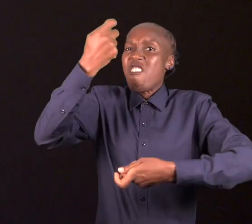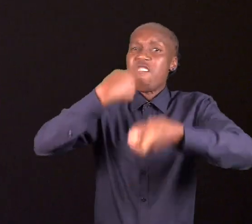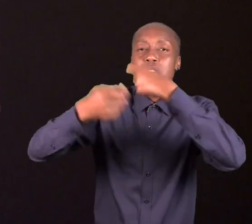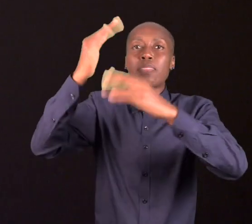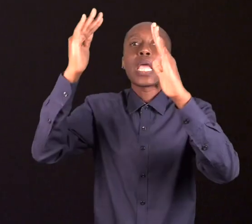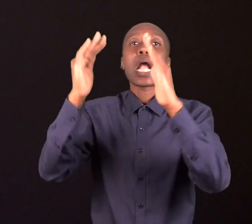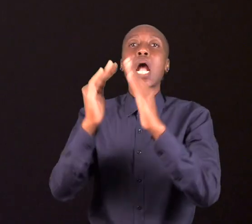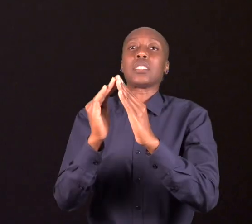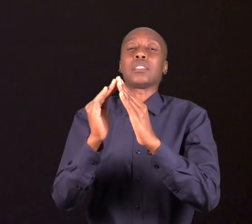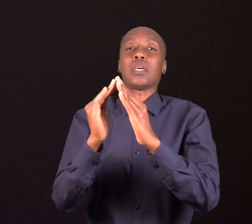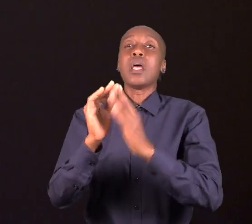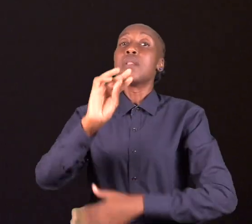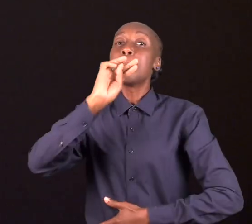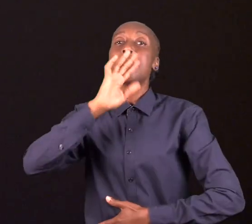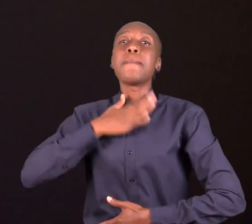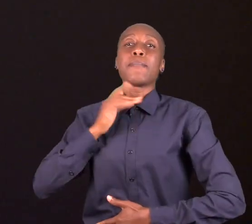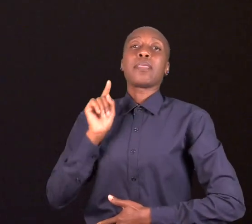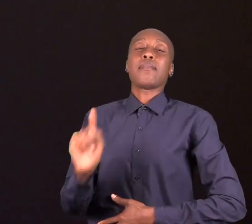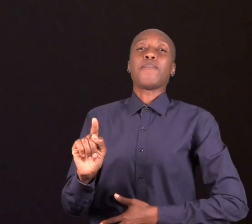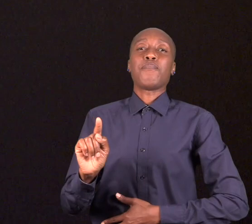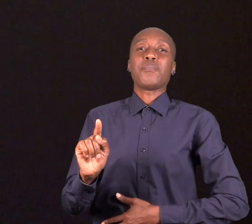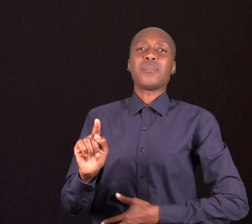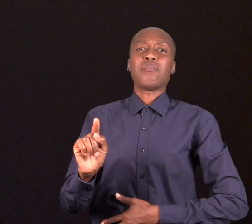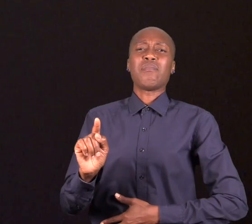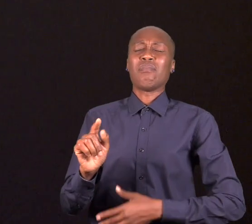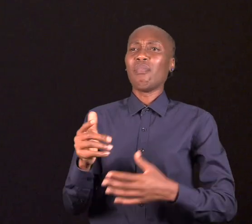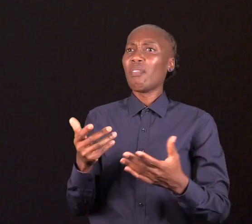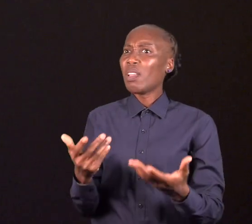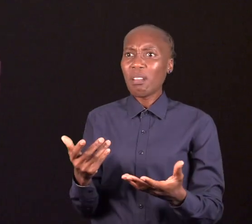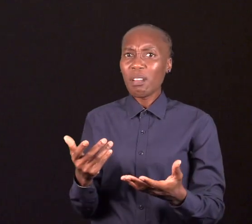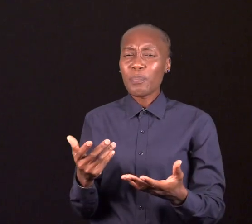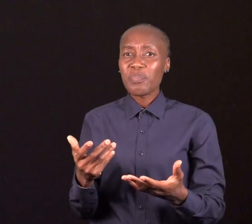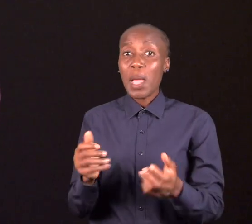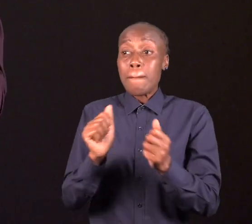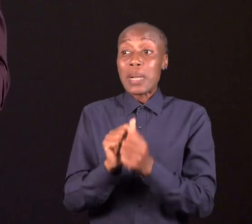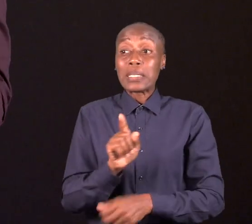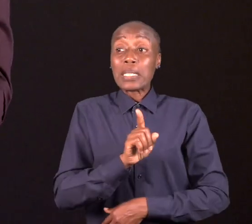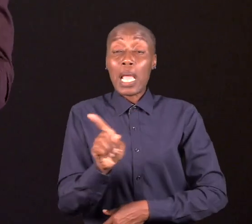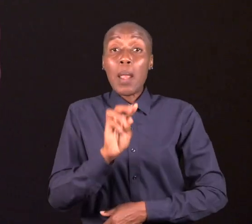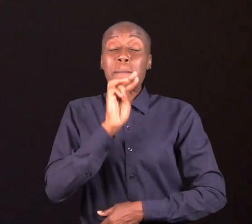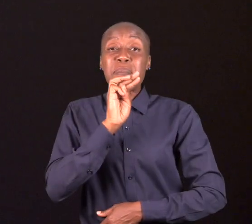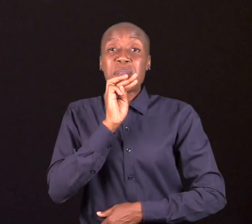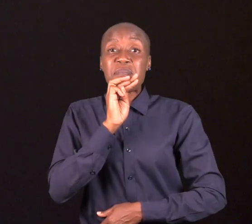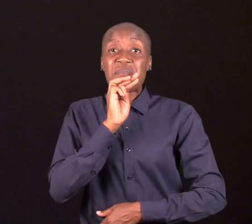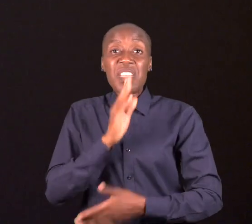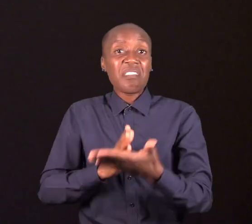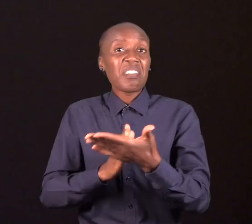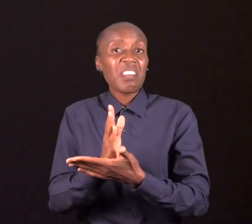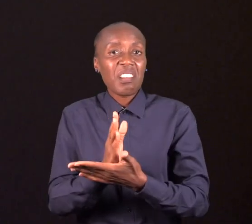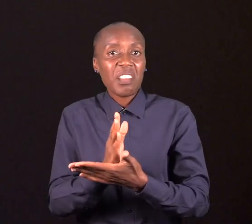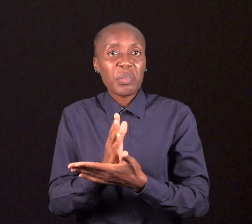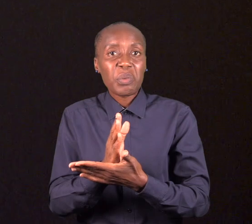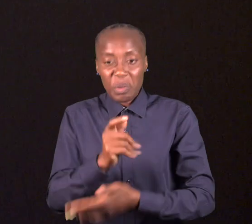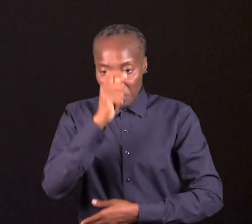Essa injustiça enfrentou na justiça, não pelo fato de se tratar de seus direitos violados,